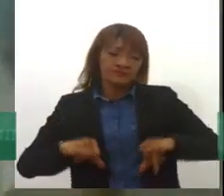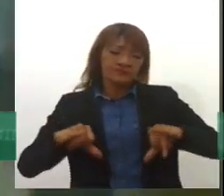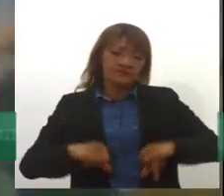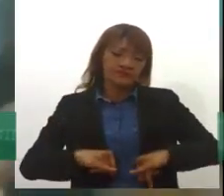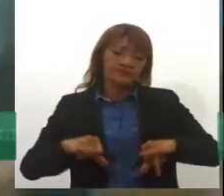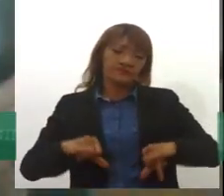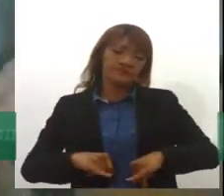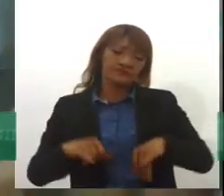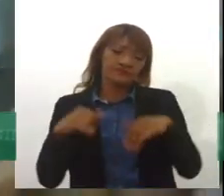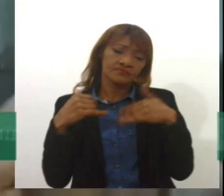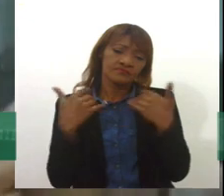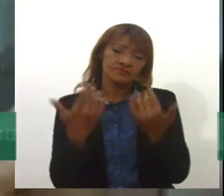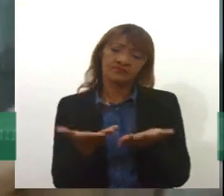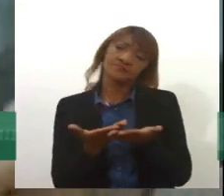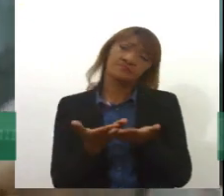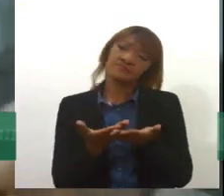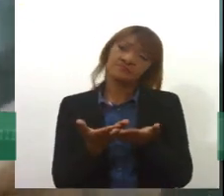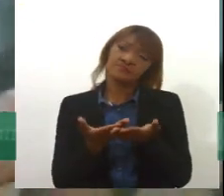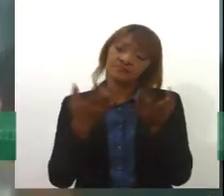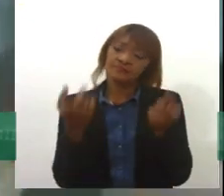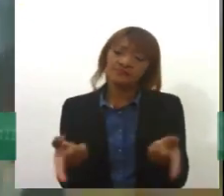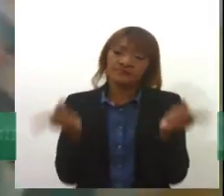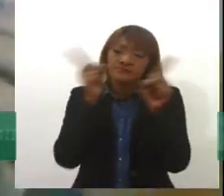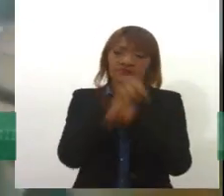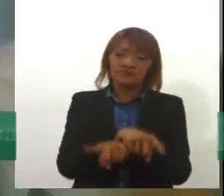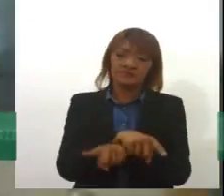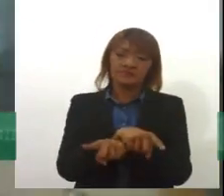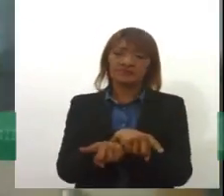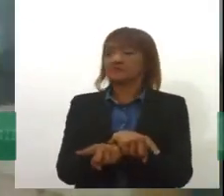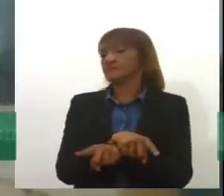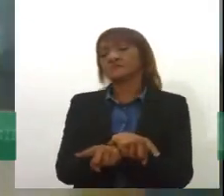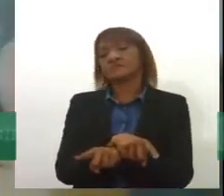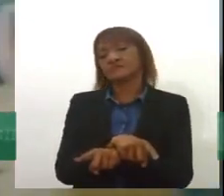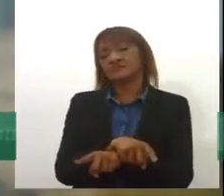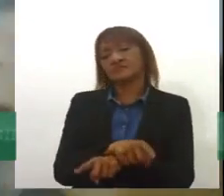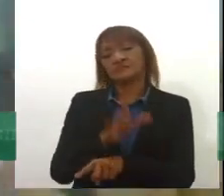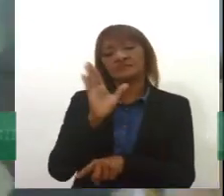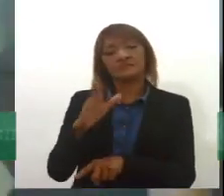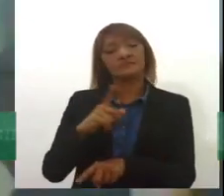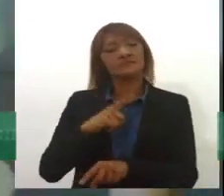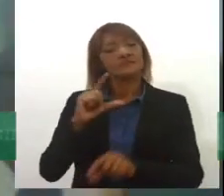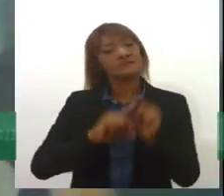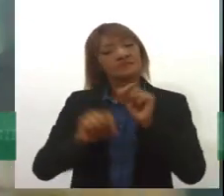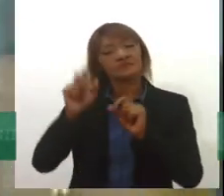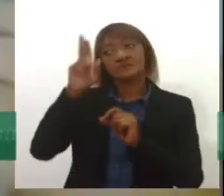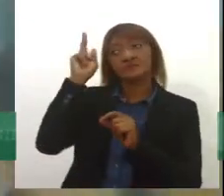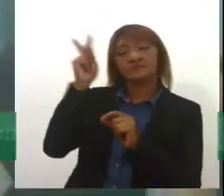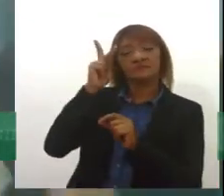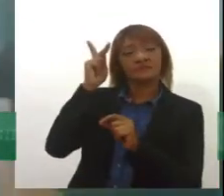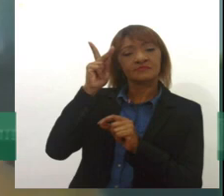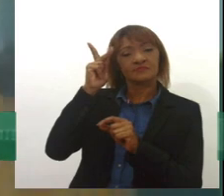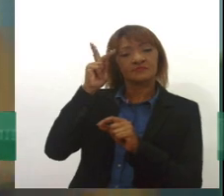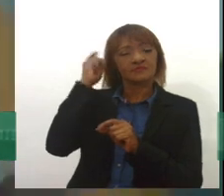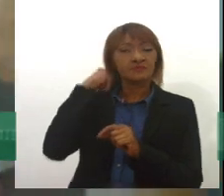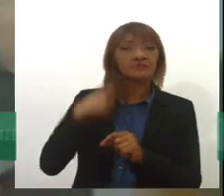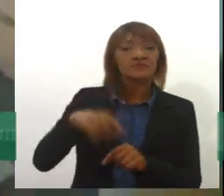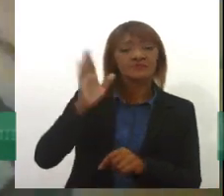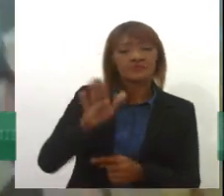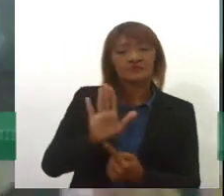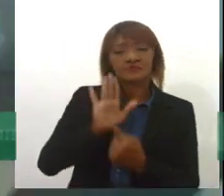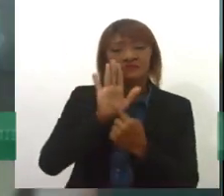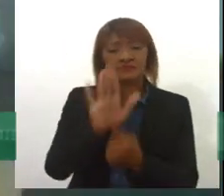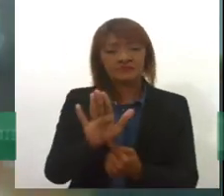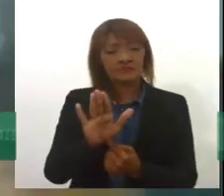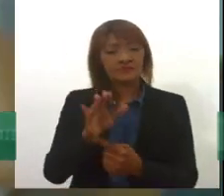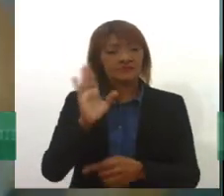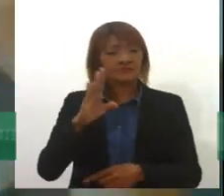de uma inversão dessa lógica, que é uma inversão para uma lógica que a história recente do Brasil já nos aponta, que é para